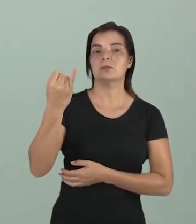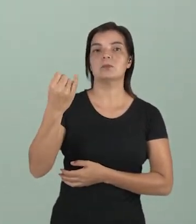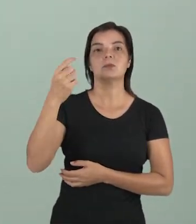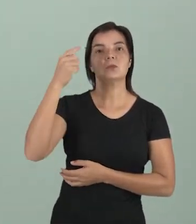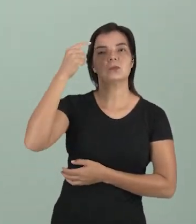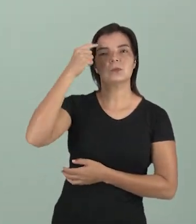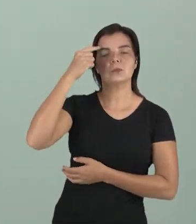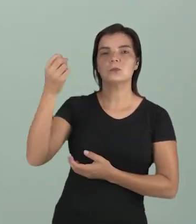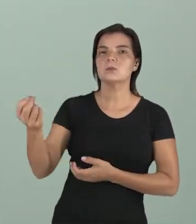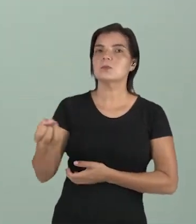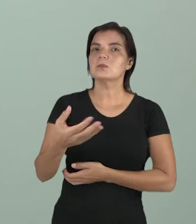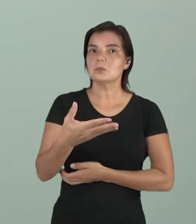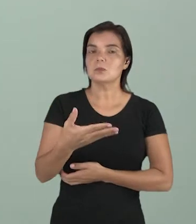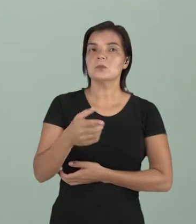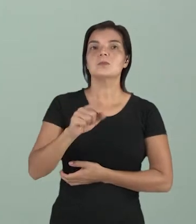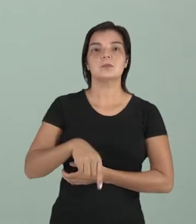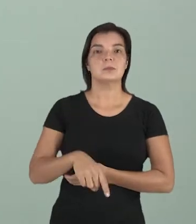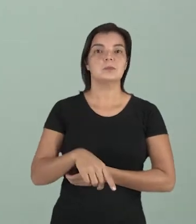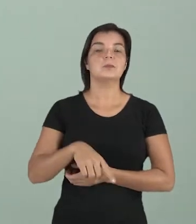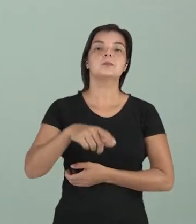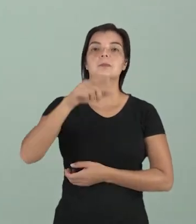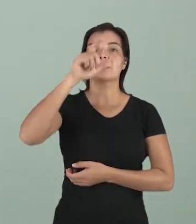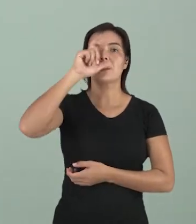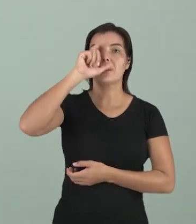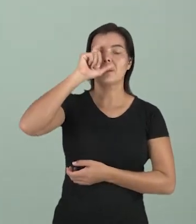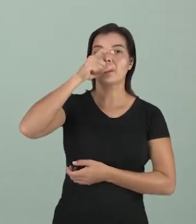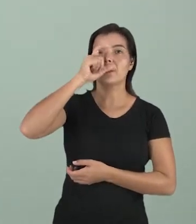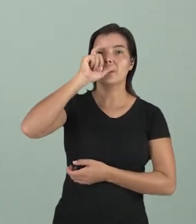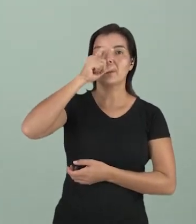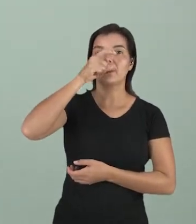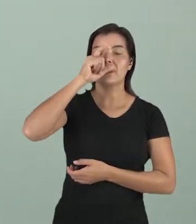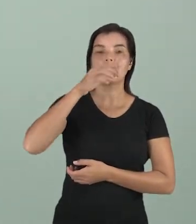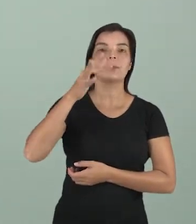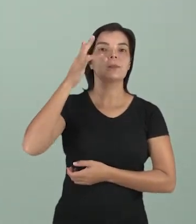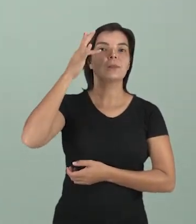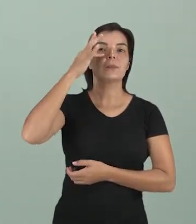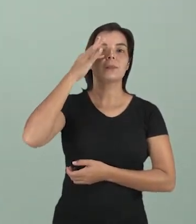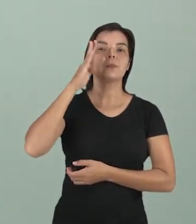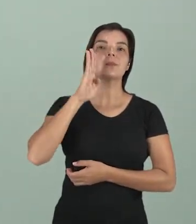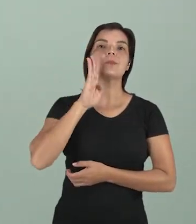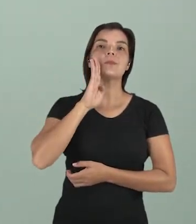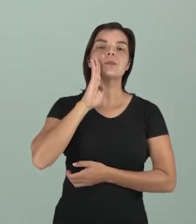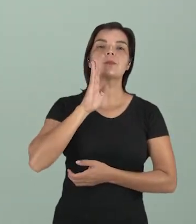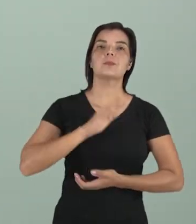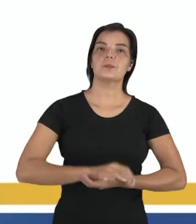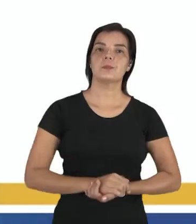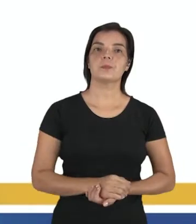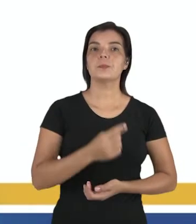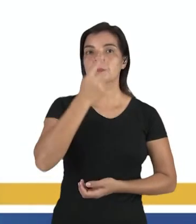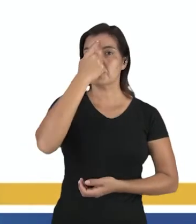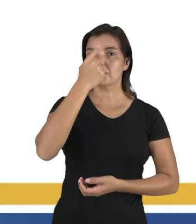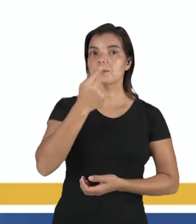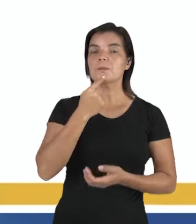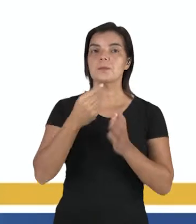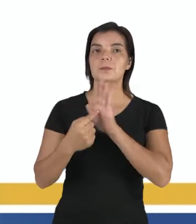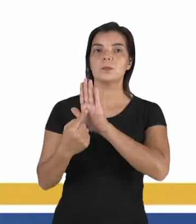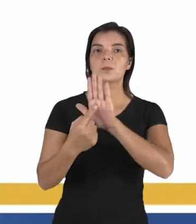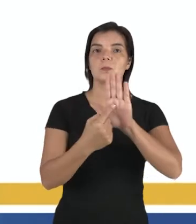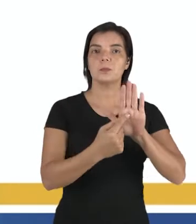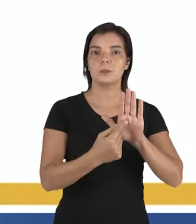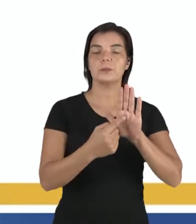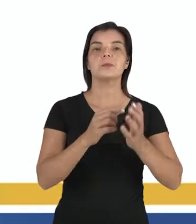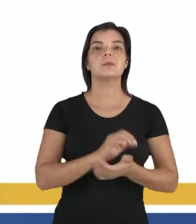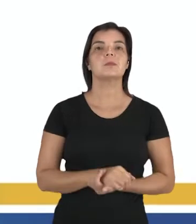pensamento moderno. São eles, René Descartes e Francis Bacon. Olha a fotinha deles aí.